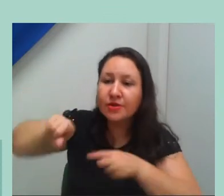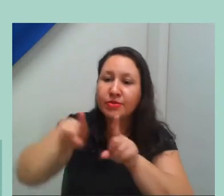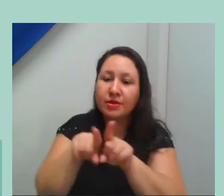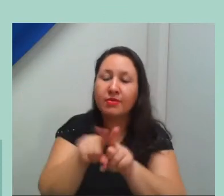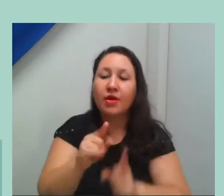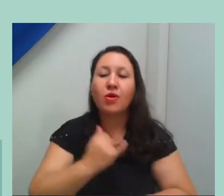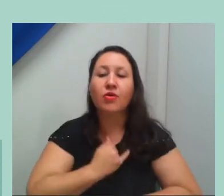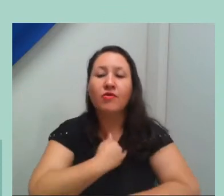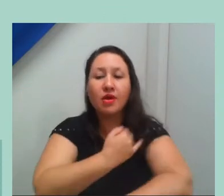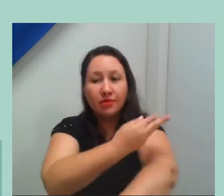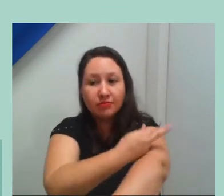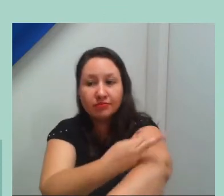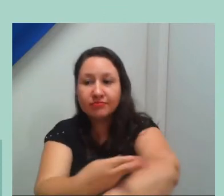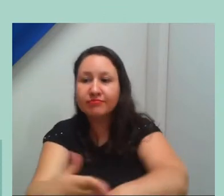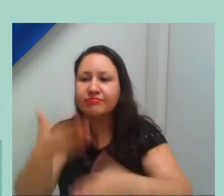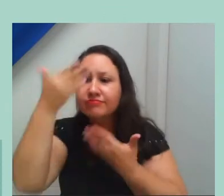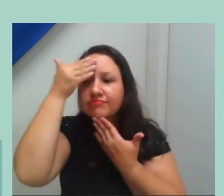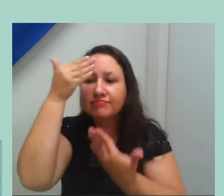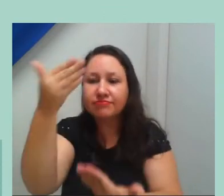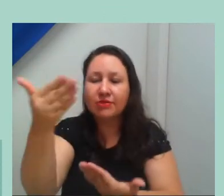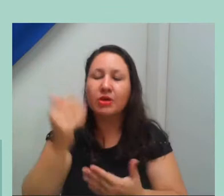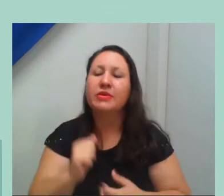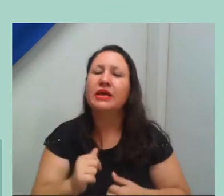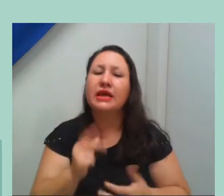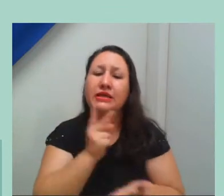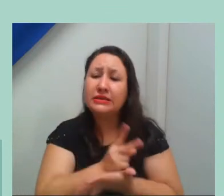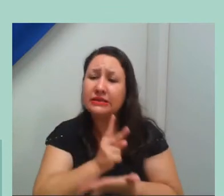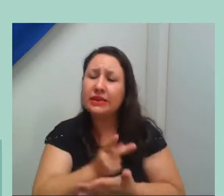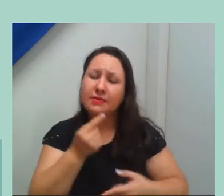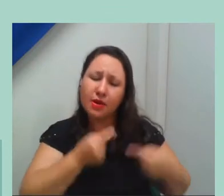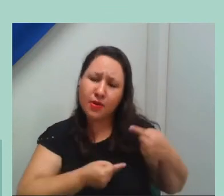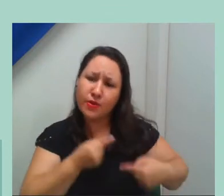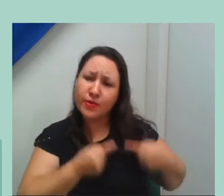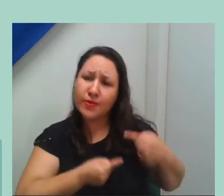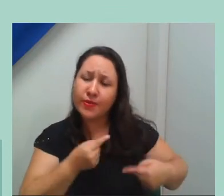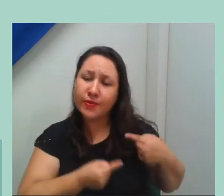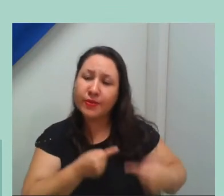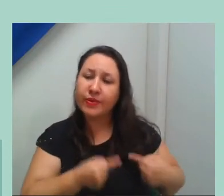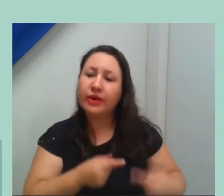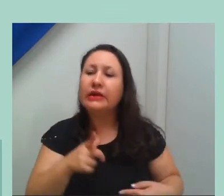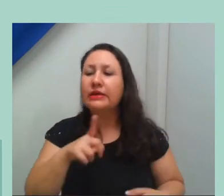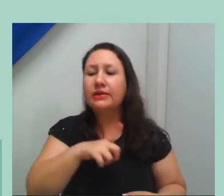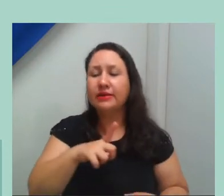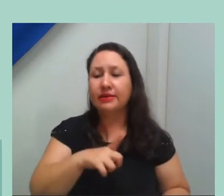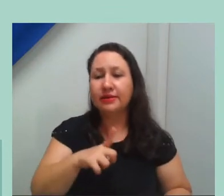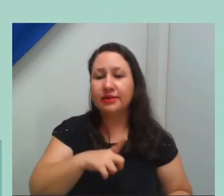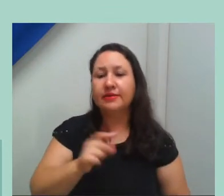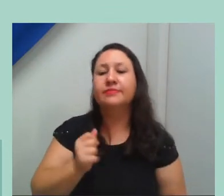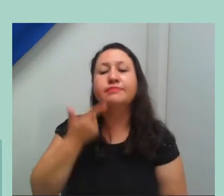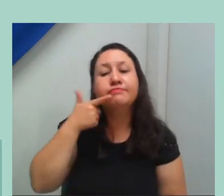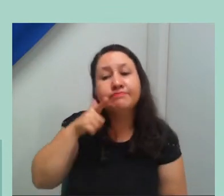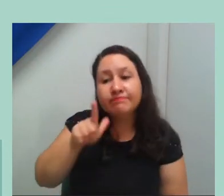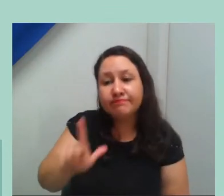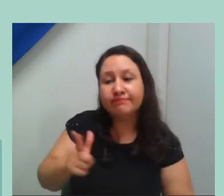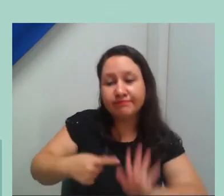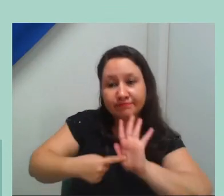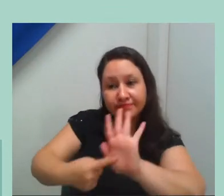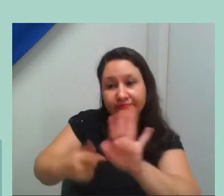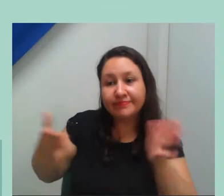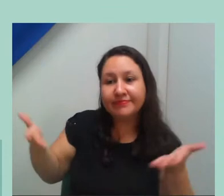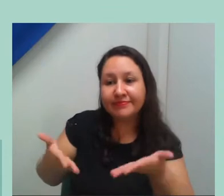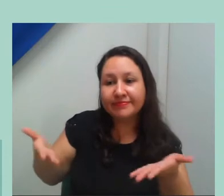condução, na execução dessas políticas, que é quem, de fato, faz essas políticas chegarem lá na ponta. Então, aqui é um coroamento